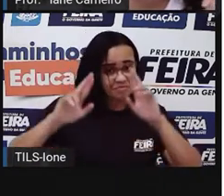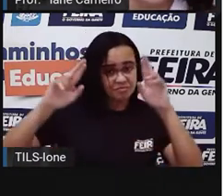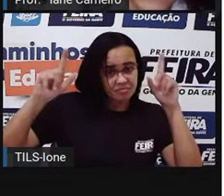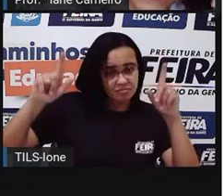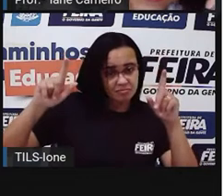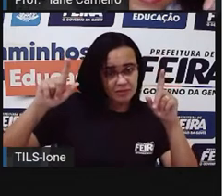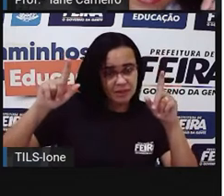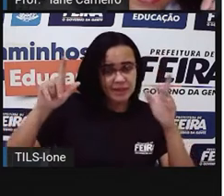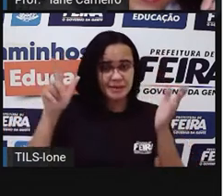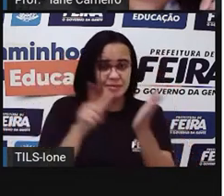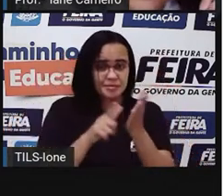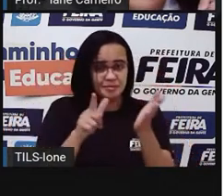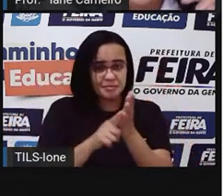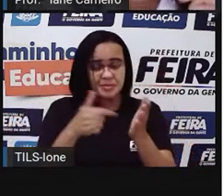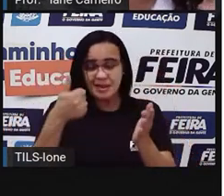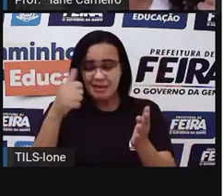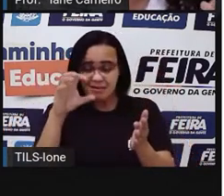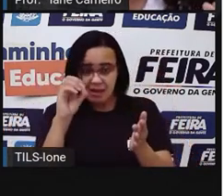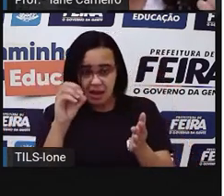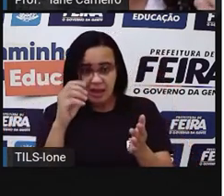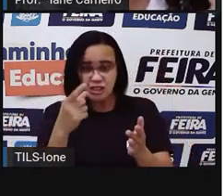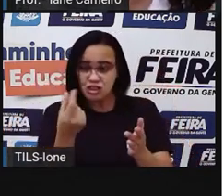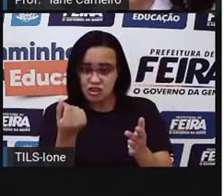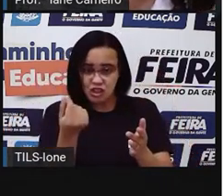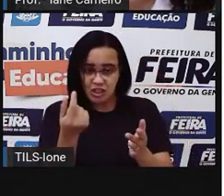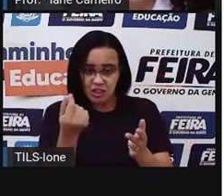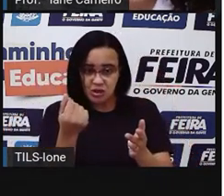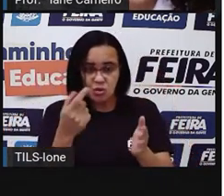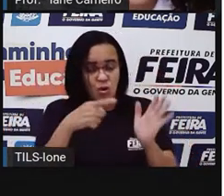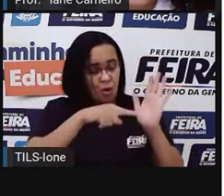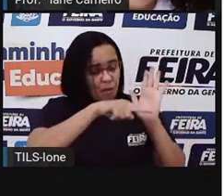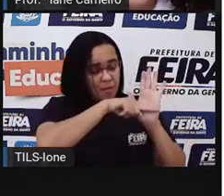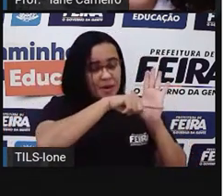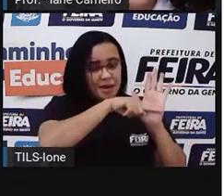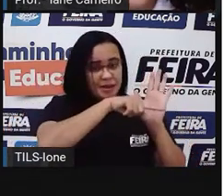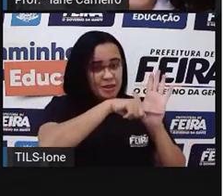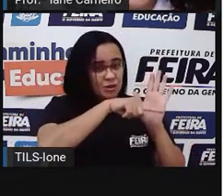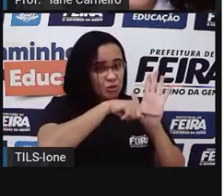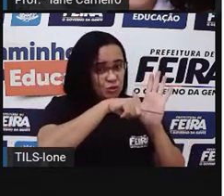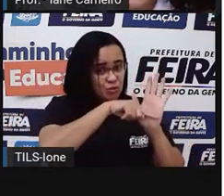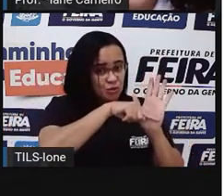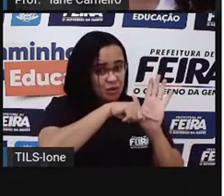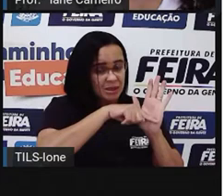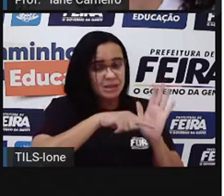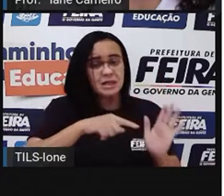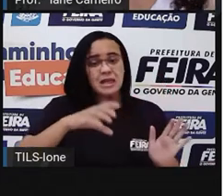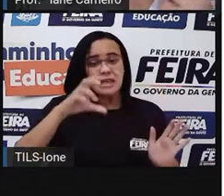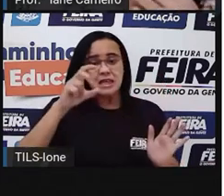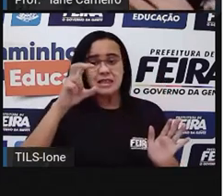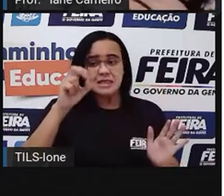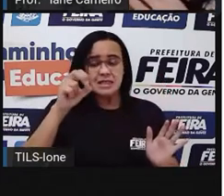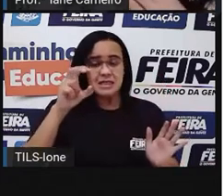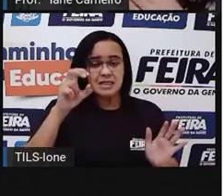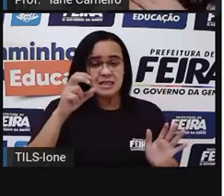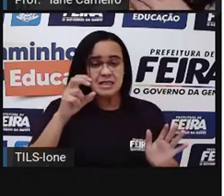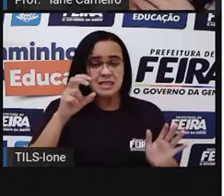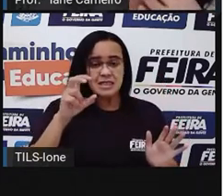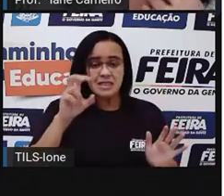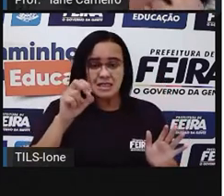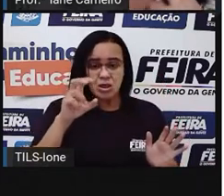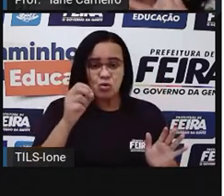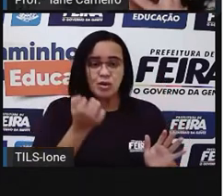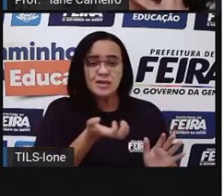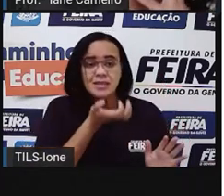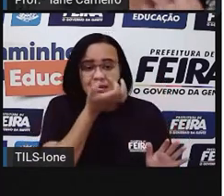que vale R$10,00, menos a sétima, que é R$0,50. E aí, você sabe?